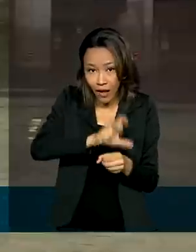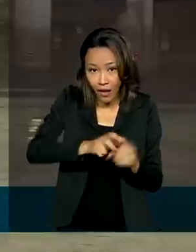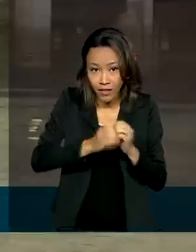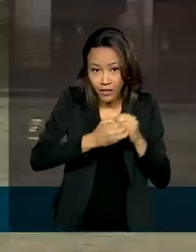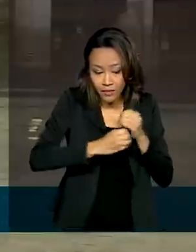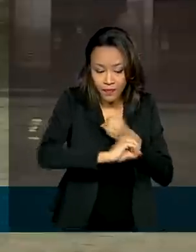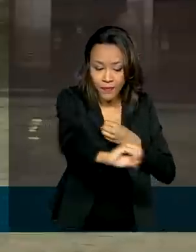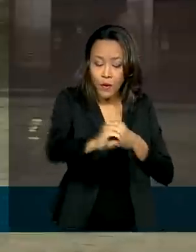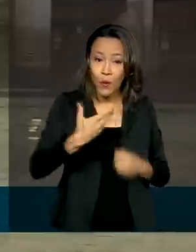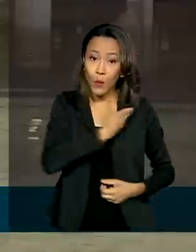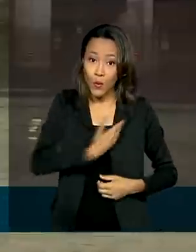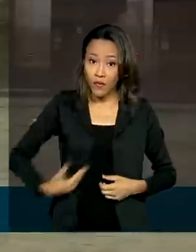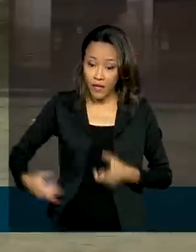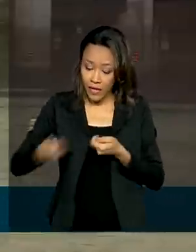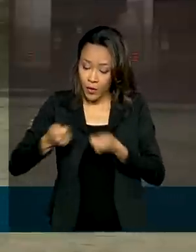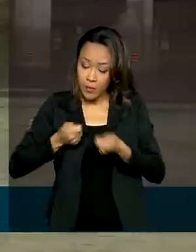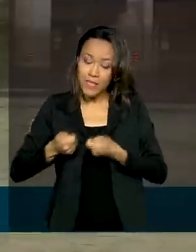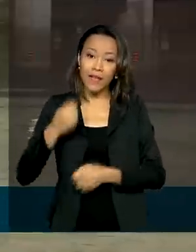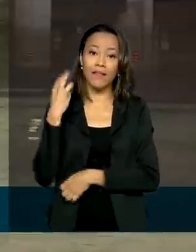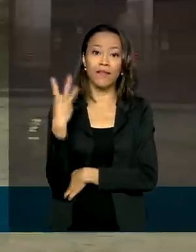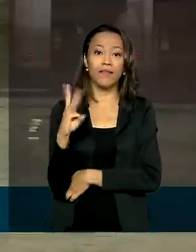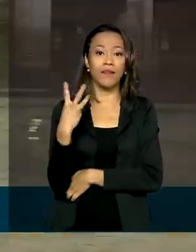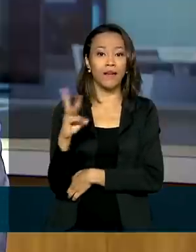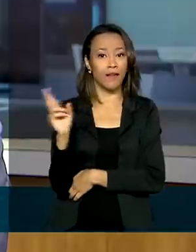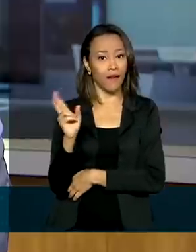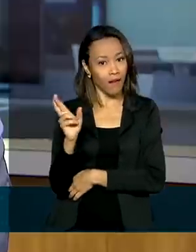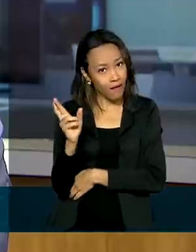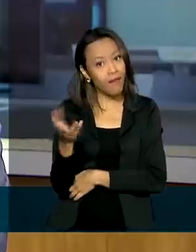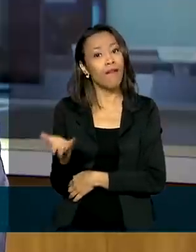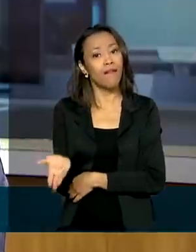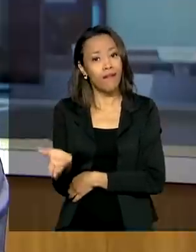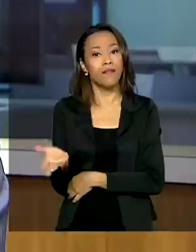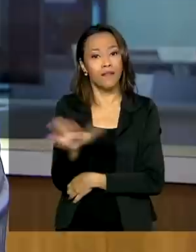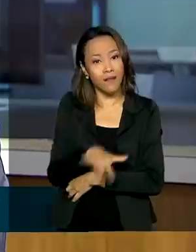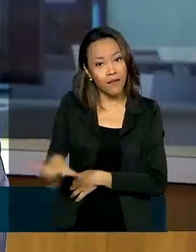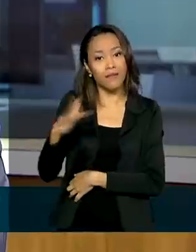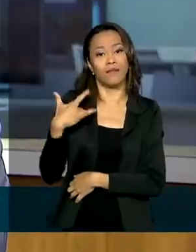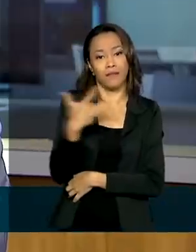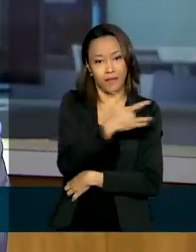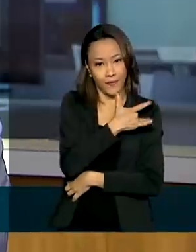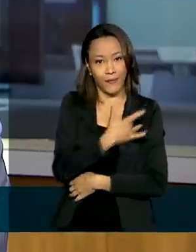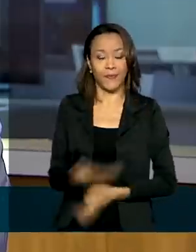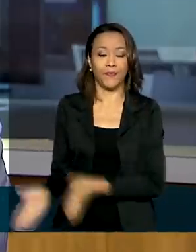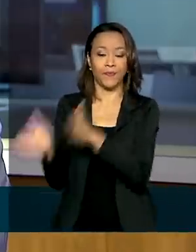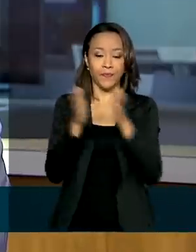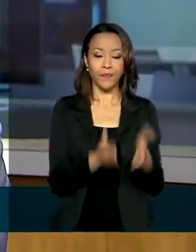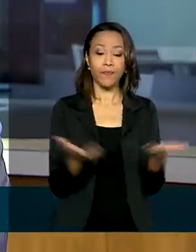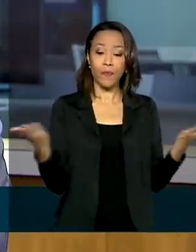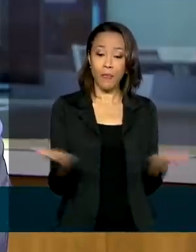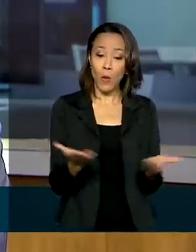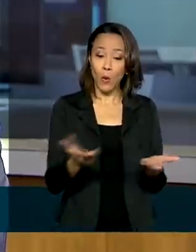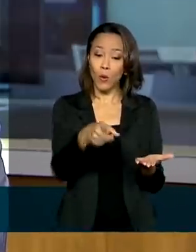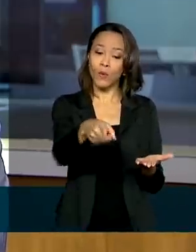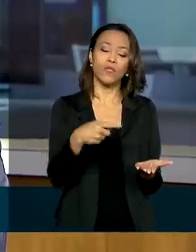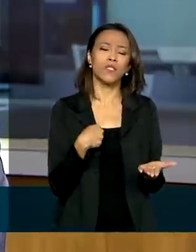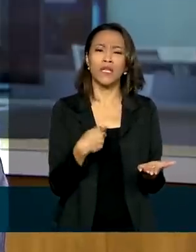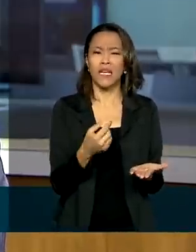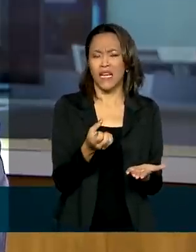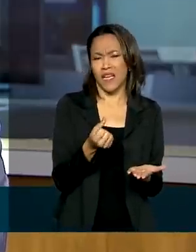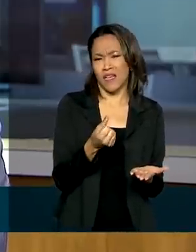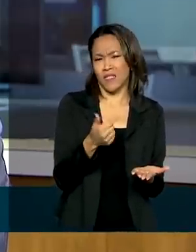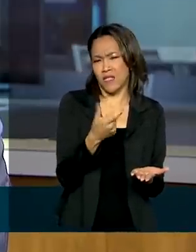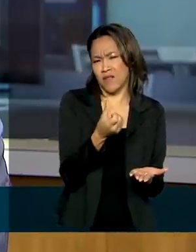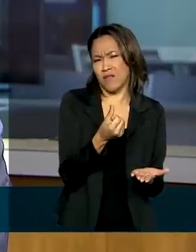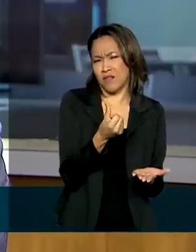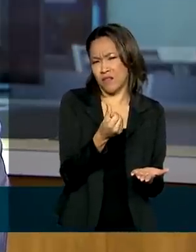governo economizaria 3 reais em gastos com saúde. A nossa carteira de projetos hoje no banco é entre 50 e 60 bilhões.